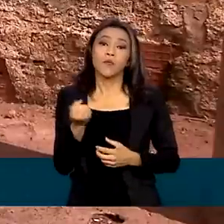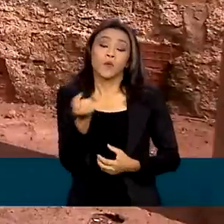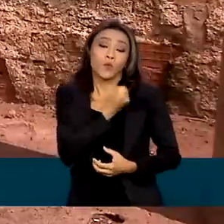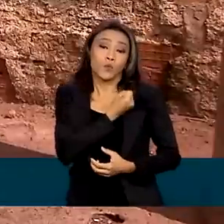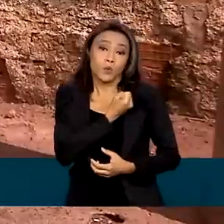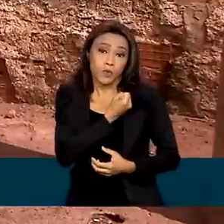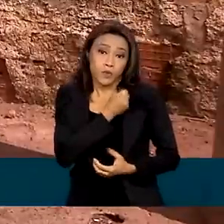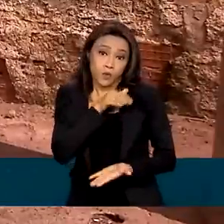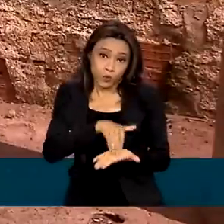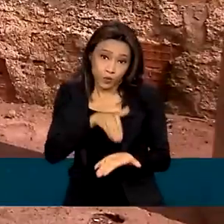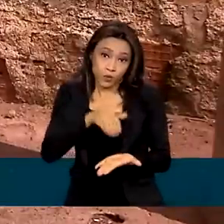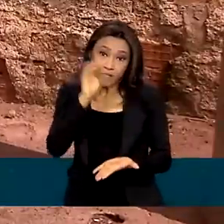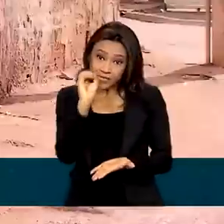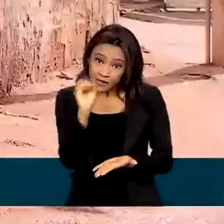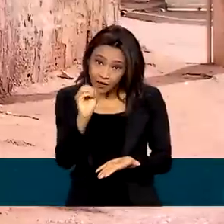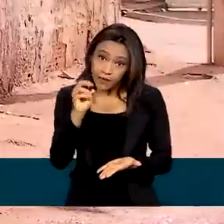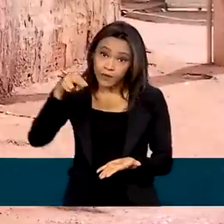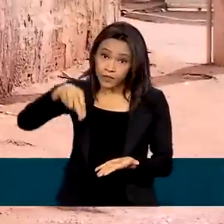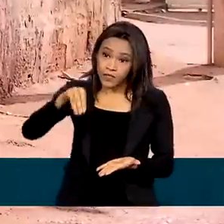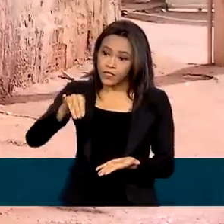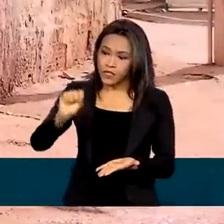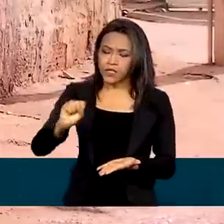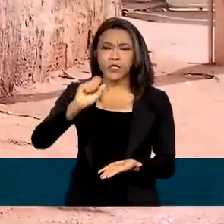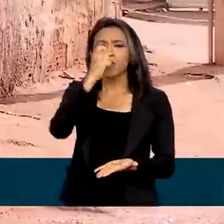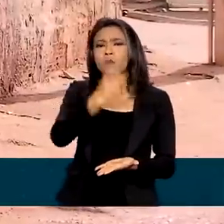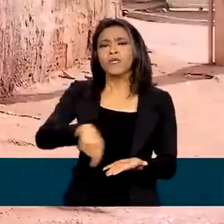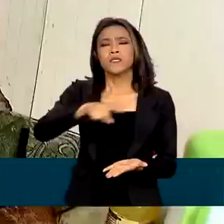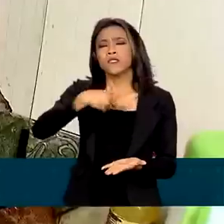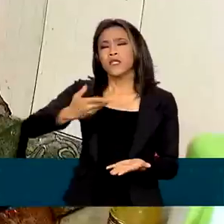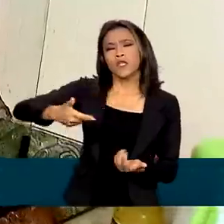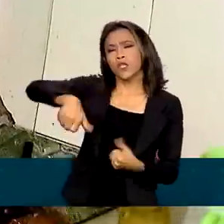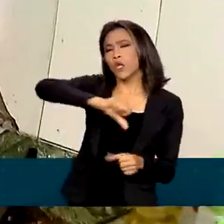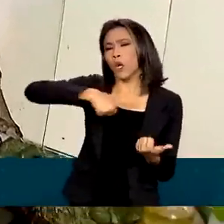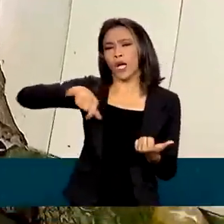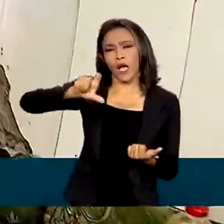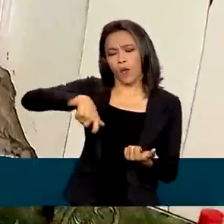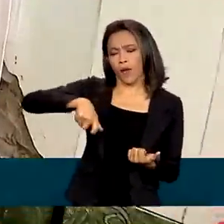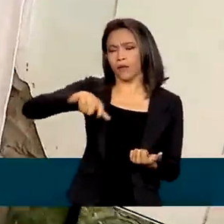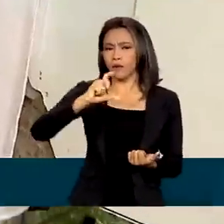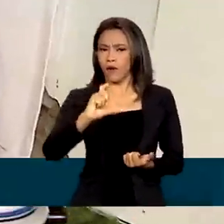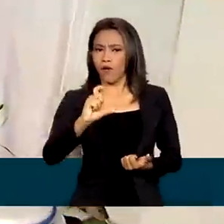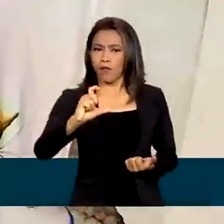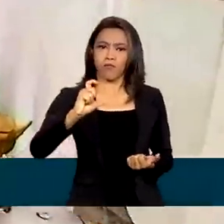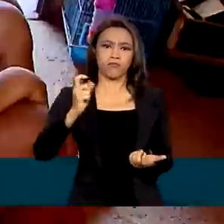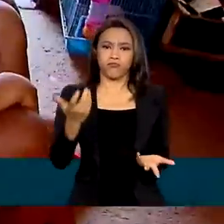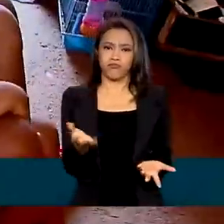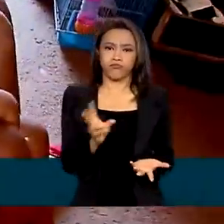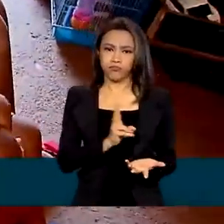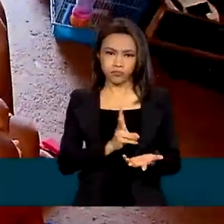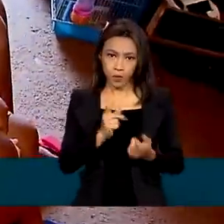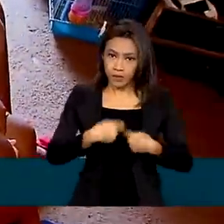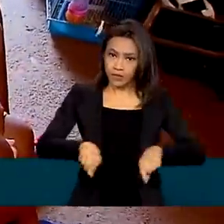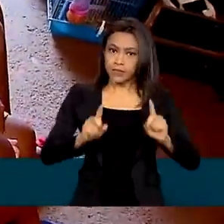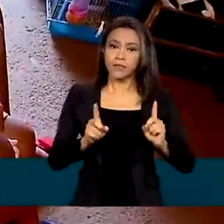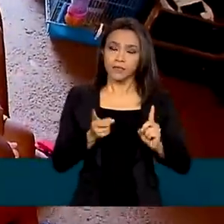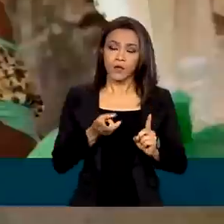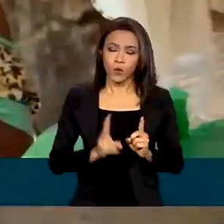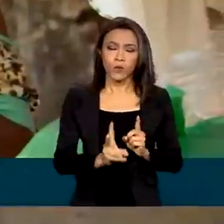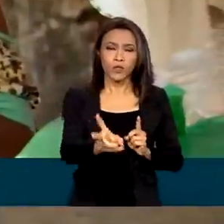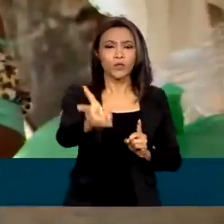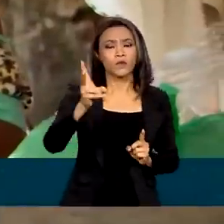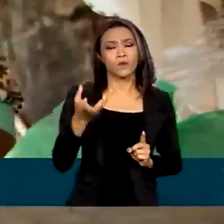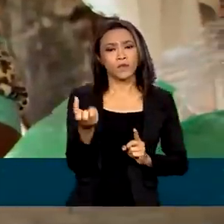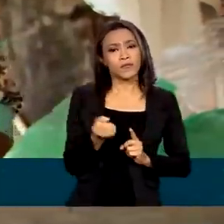ressaltar que não é preciso trocar ou atualizar o cartão do Auxílio Brasil. Ele permanece válido para saques e outras